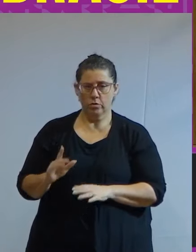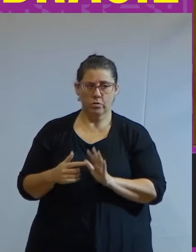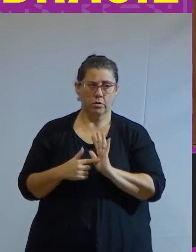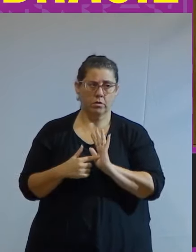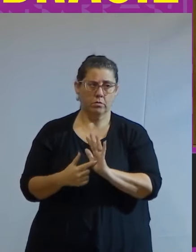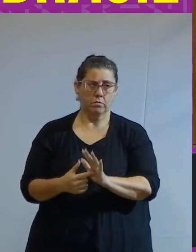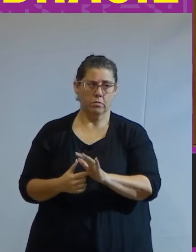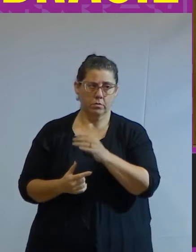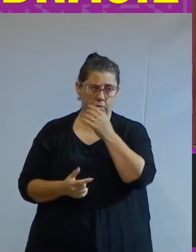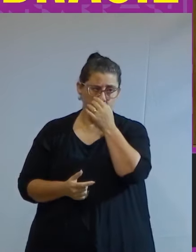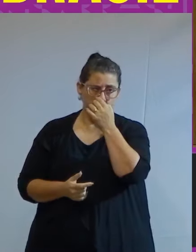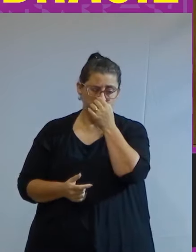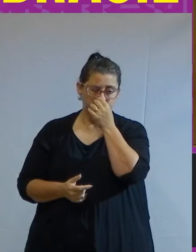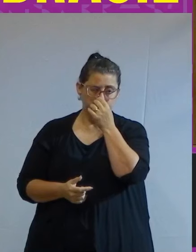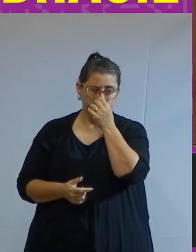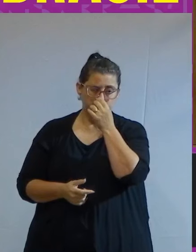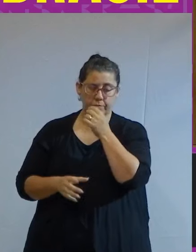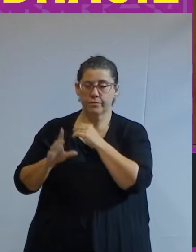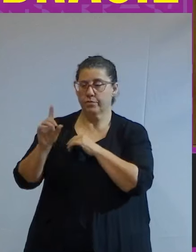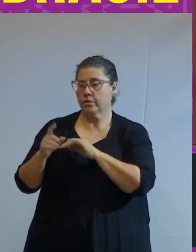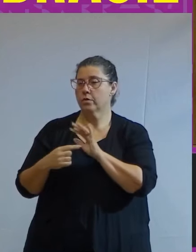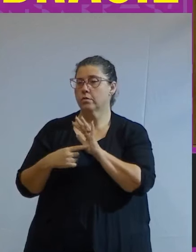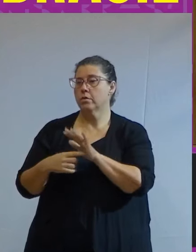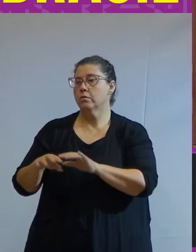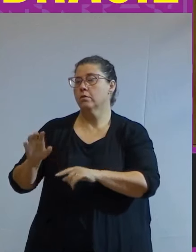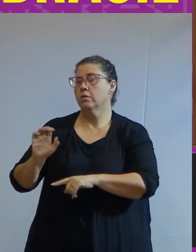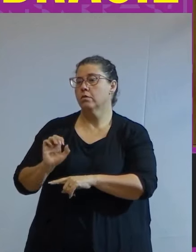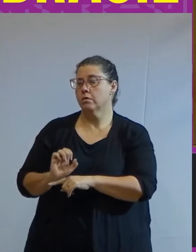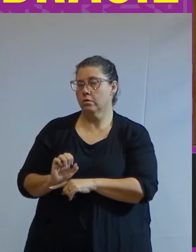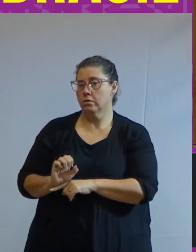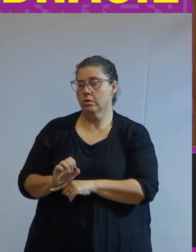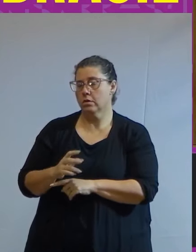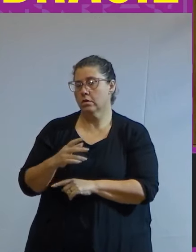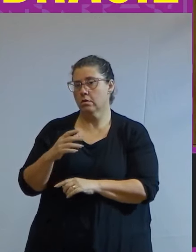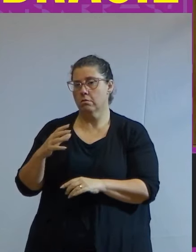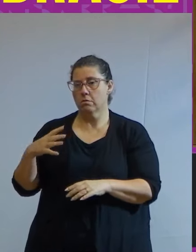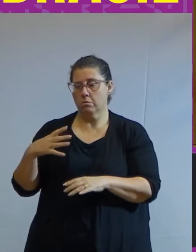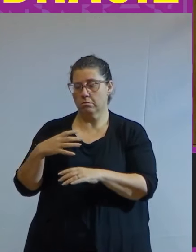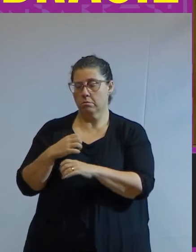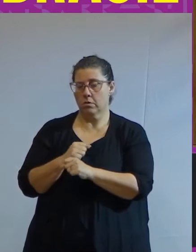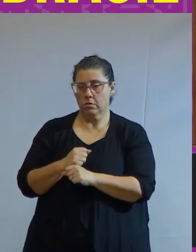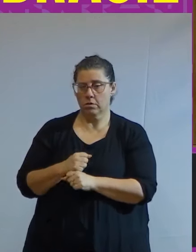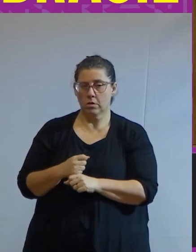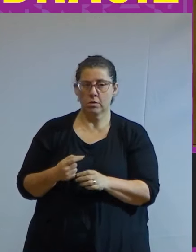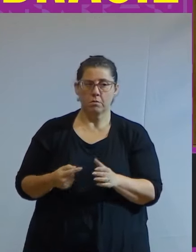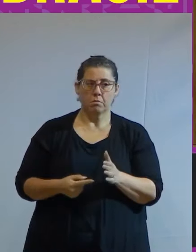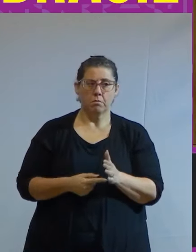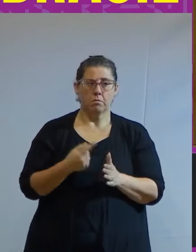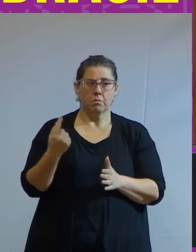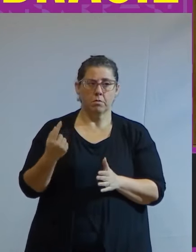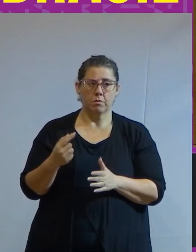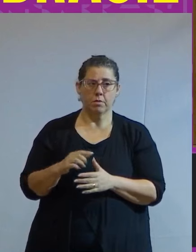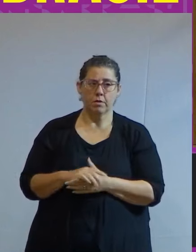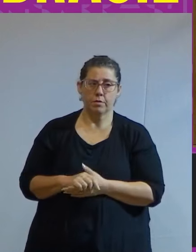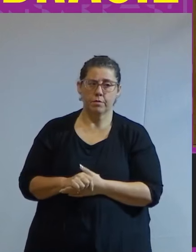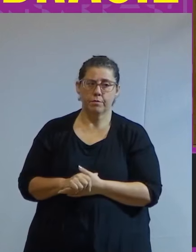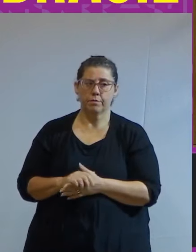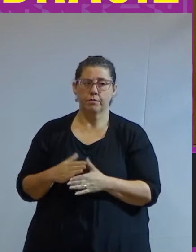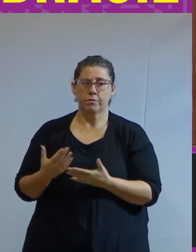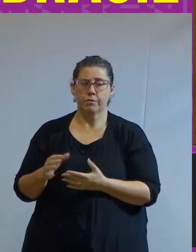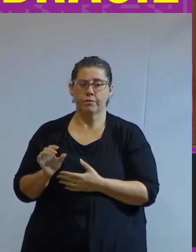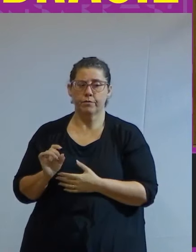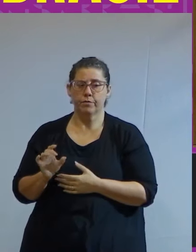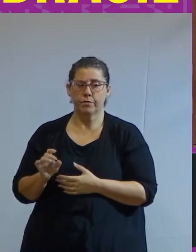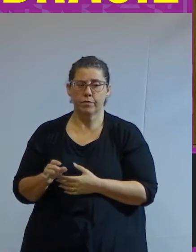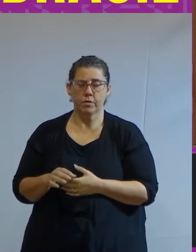agentes que trocam o direito posto pelo Estado supõe uma totalidade que é primeira em relação aos indivíduos pois é só